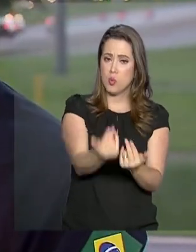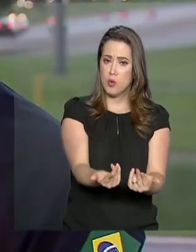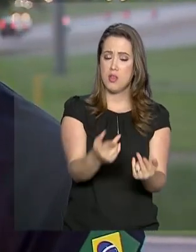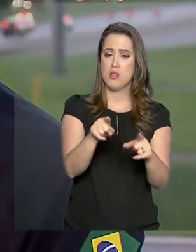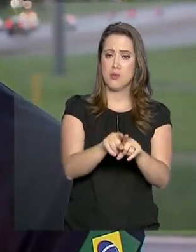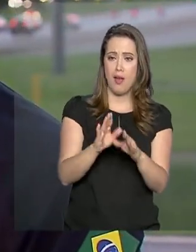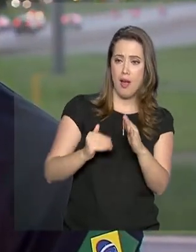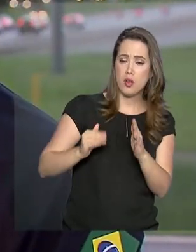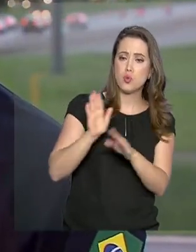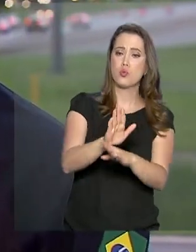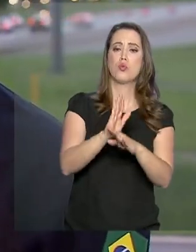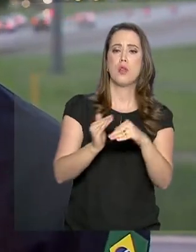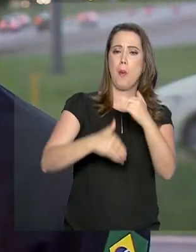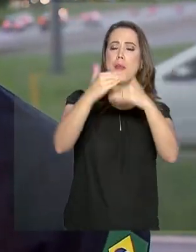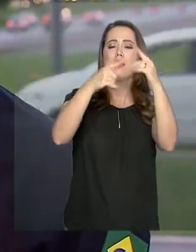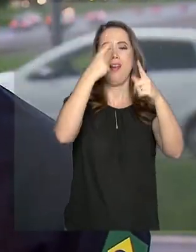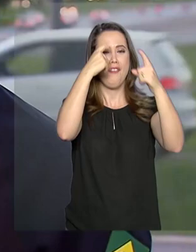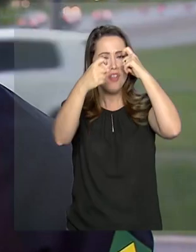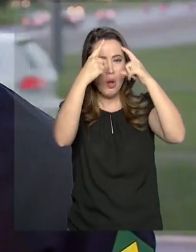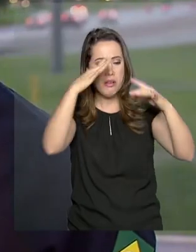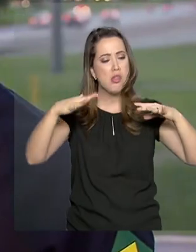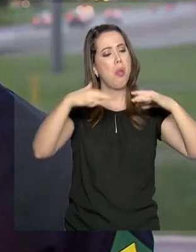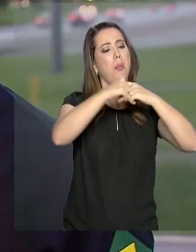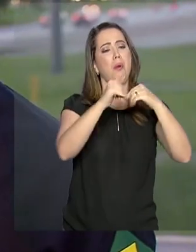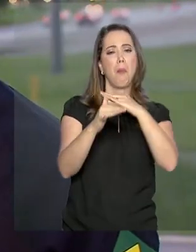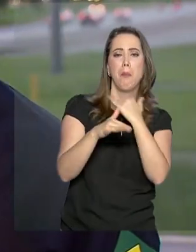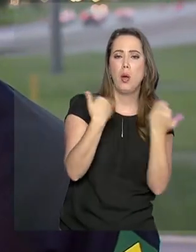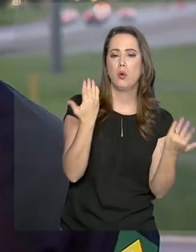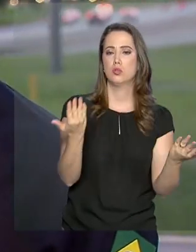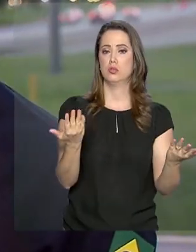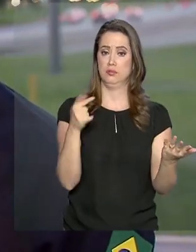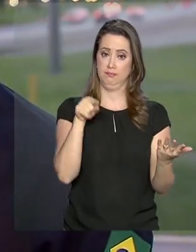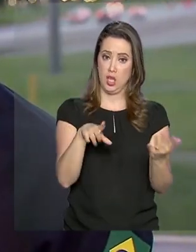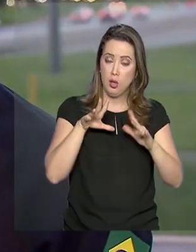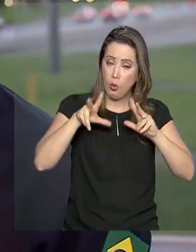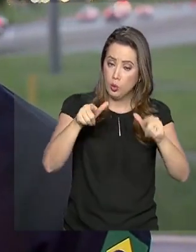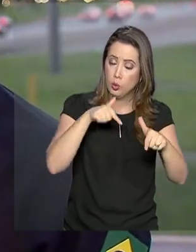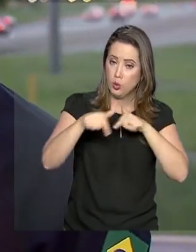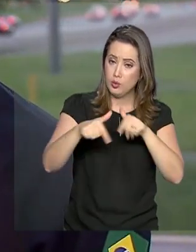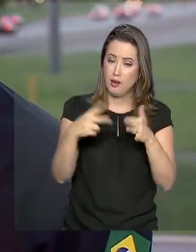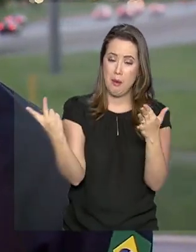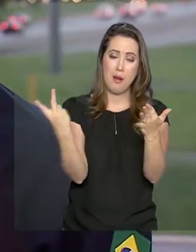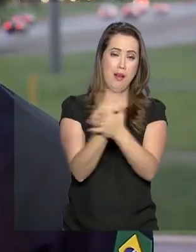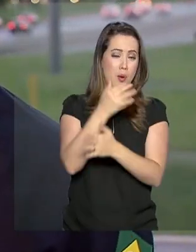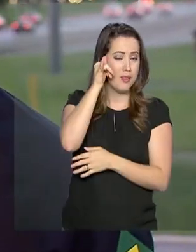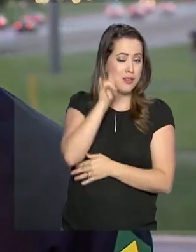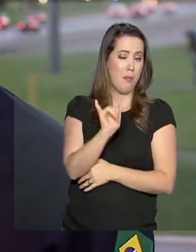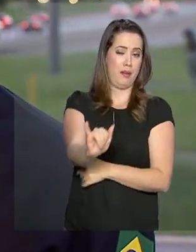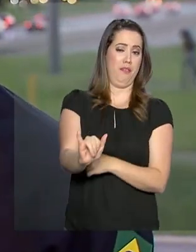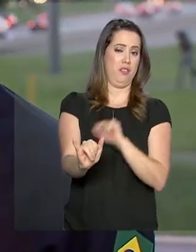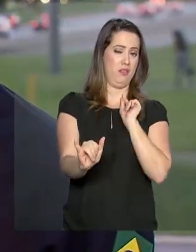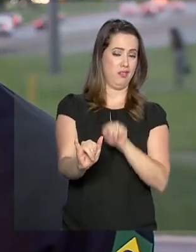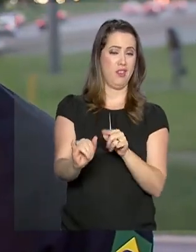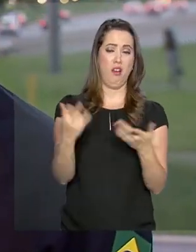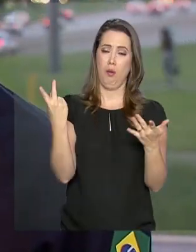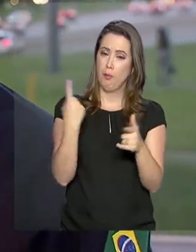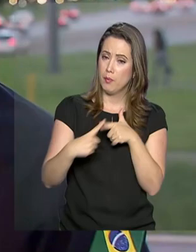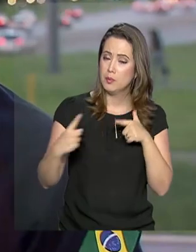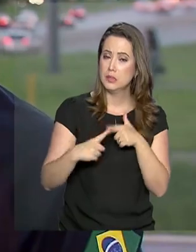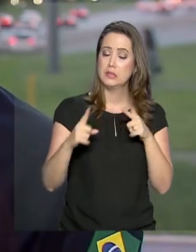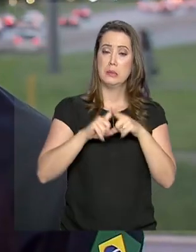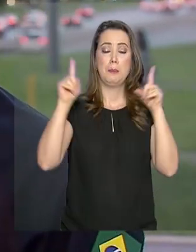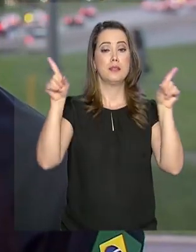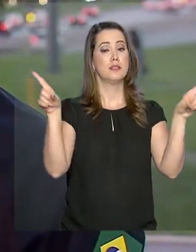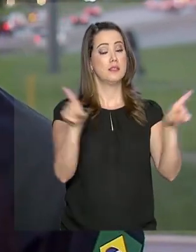a violência no trânsito. Então, todo o trabalho que é feito, ele é feito de forma preventiva para tentar evitar que isso aconteça,